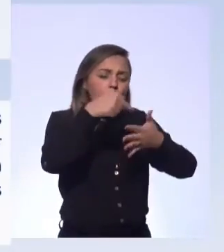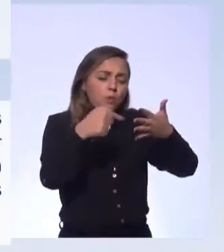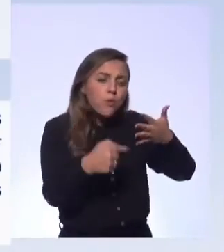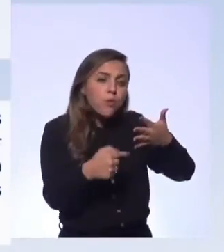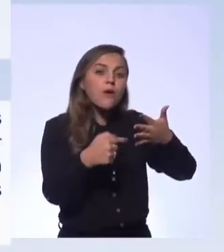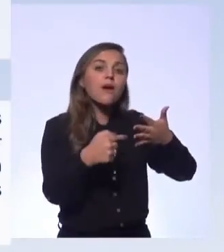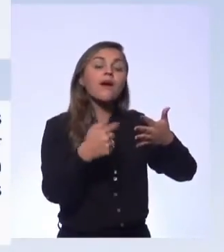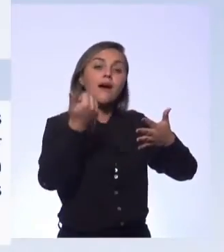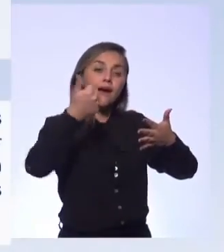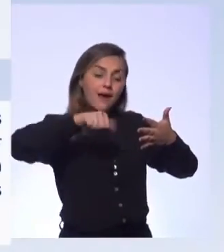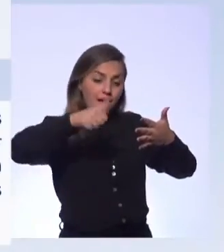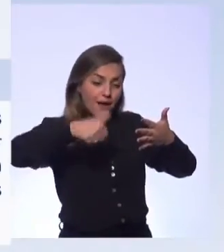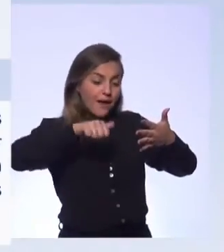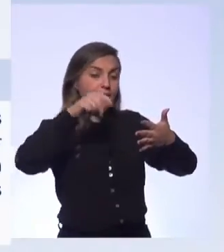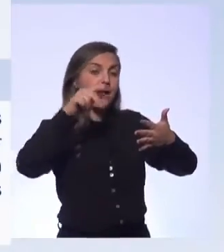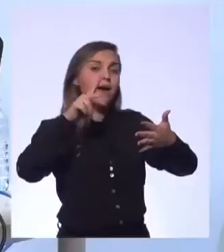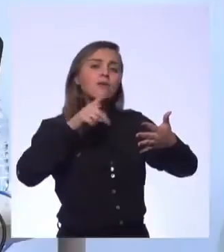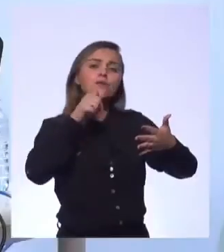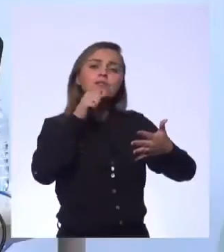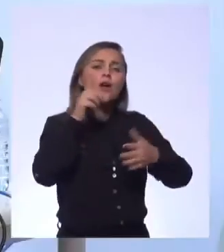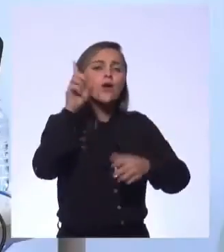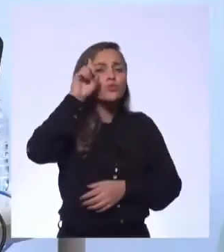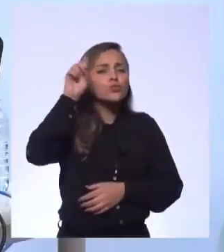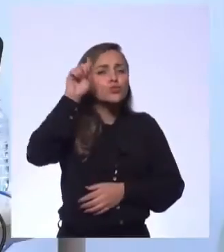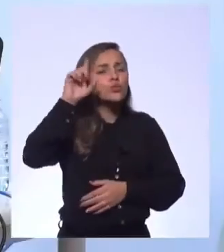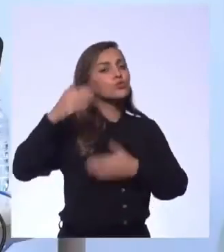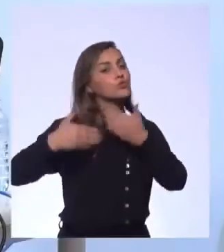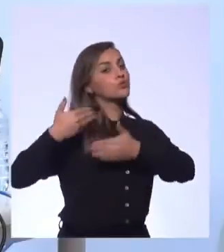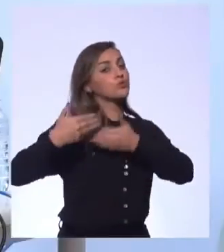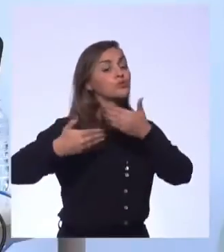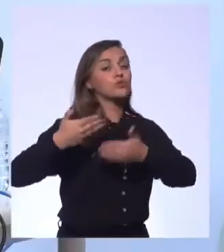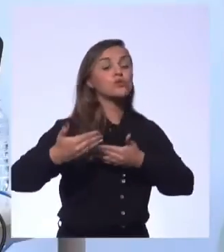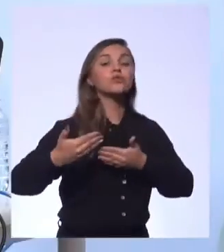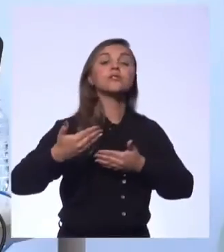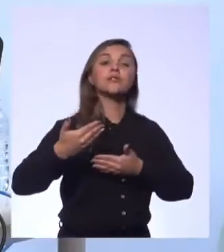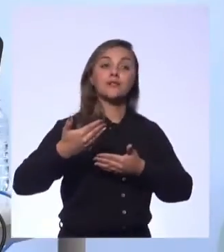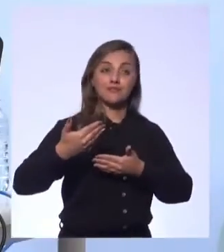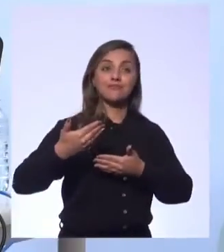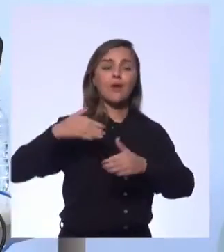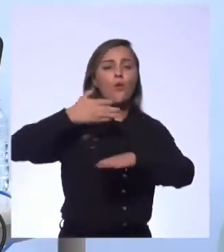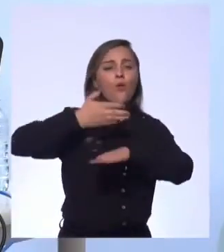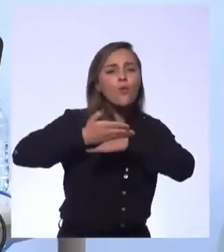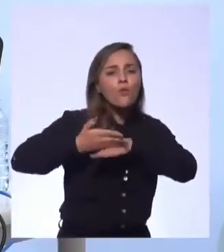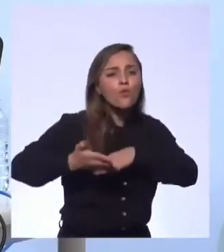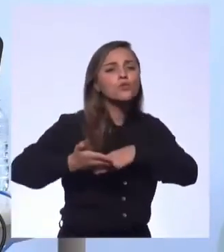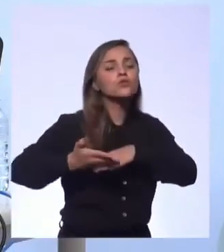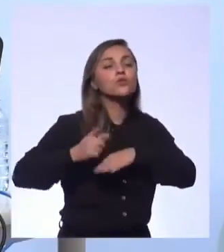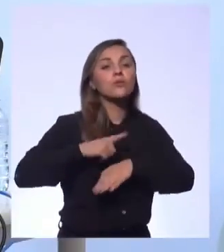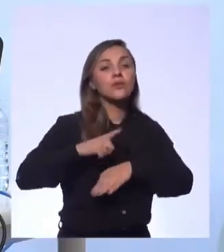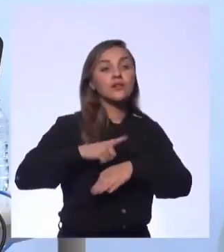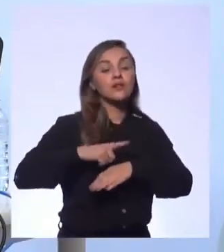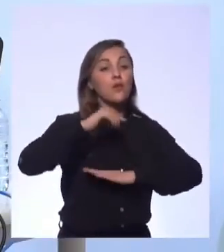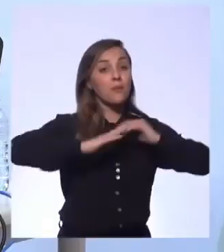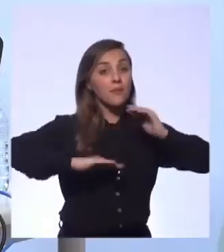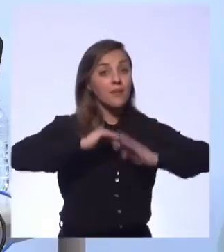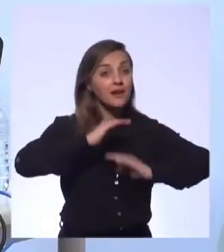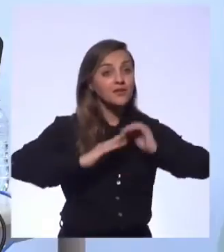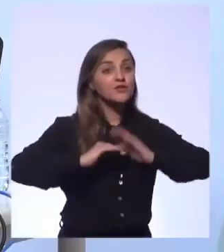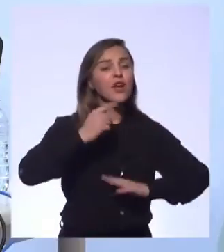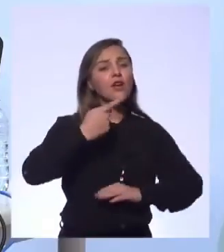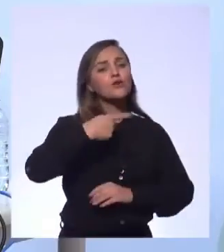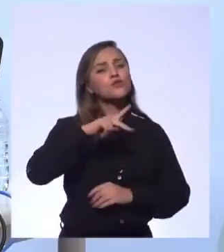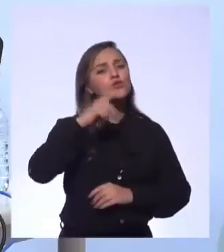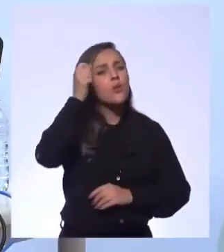saber lidar com a situação cotidiana dentro desse universo para que você comece a colocar e exercitar as suas